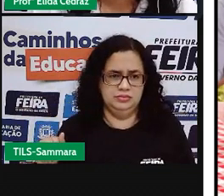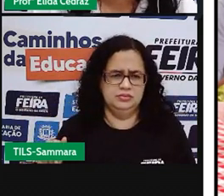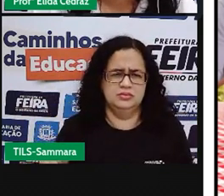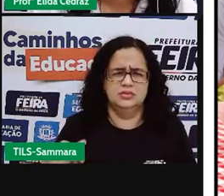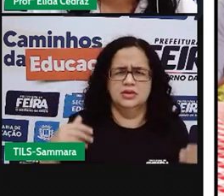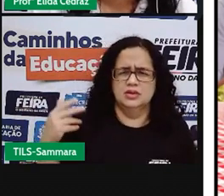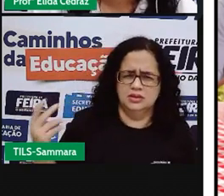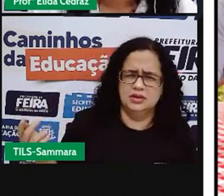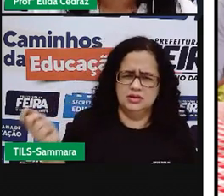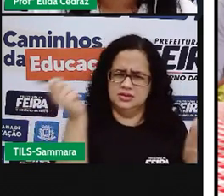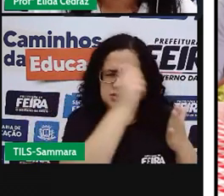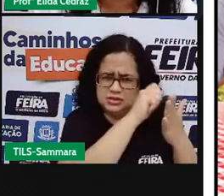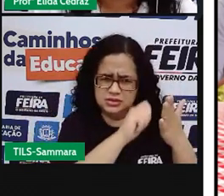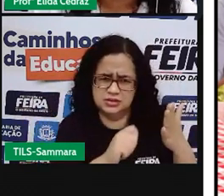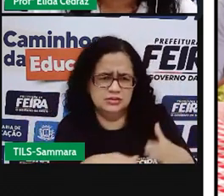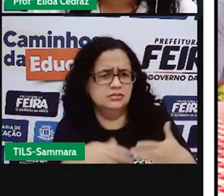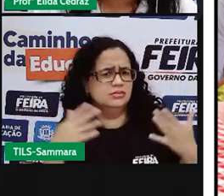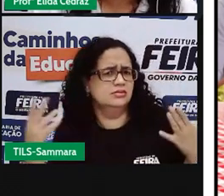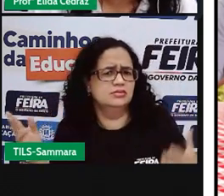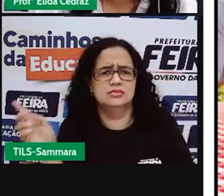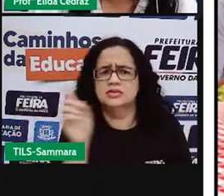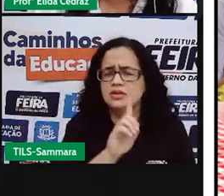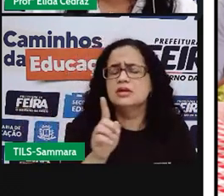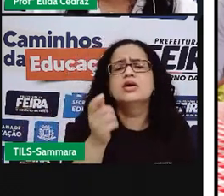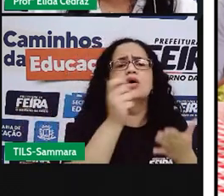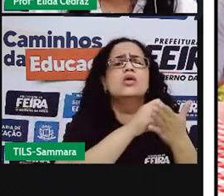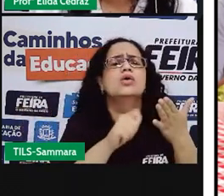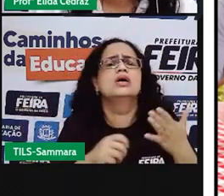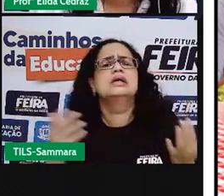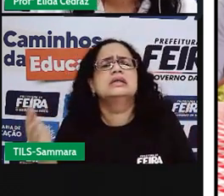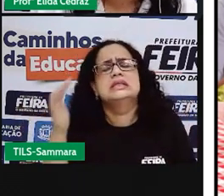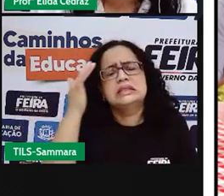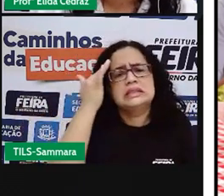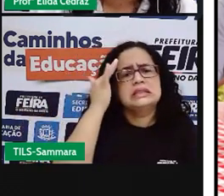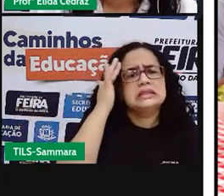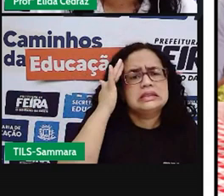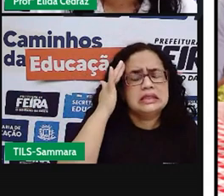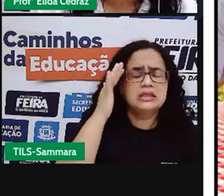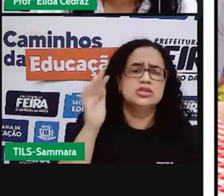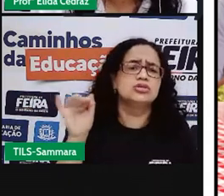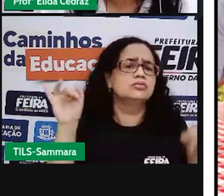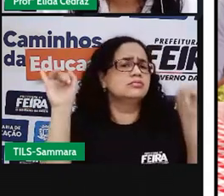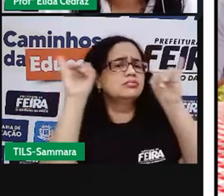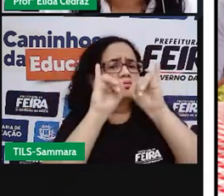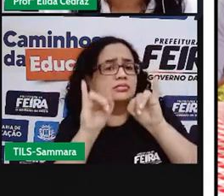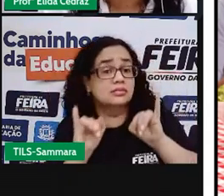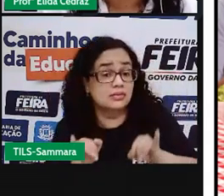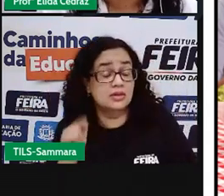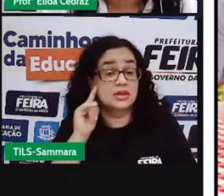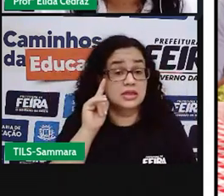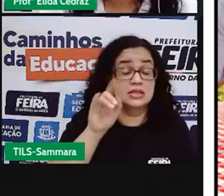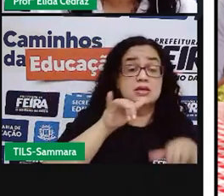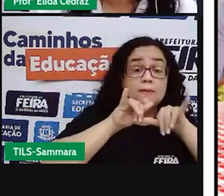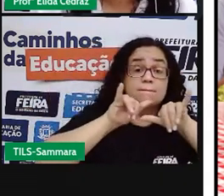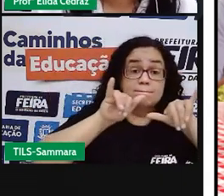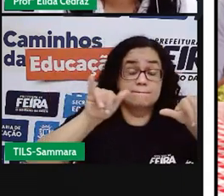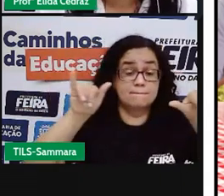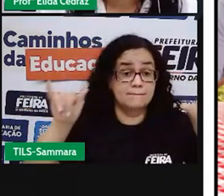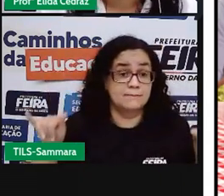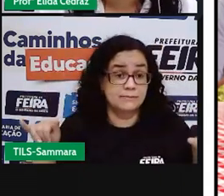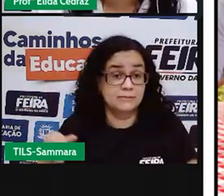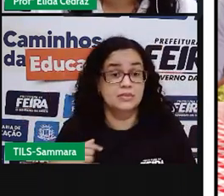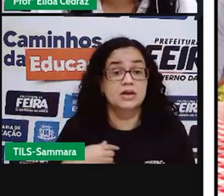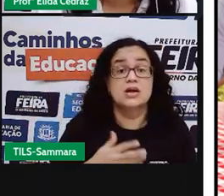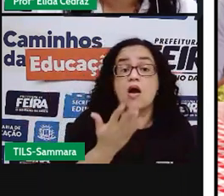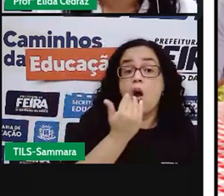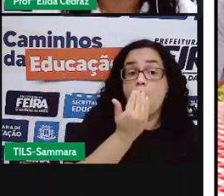coisa escrita? Não. O que a gente entende com essa imagem? Nessa publicidade, mostra que